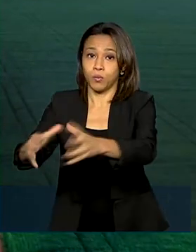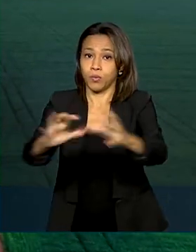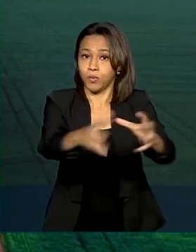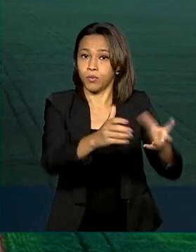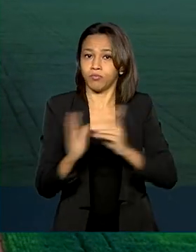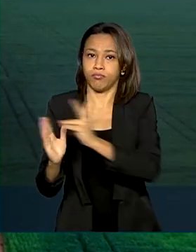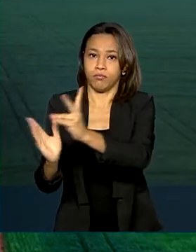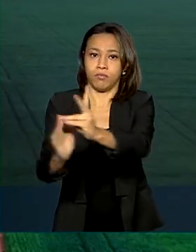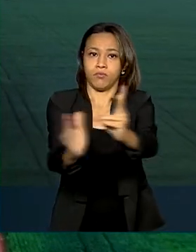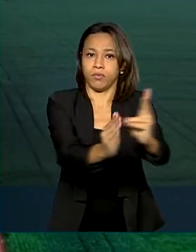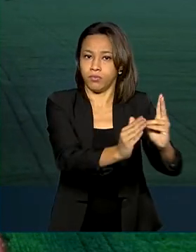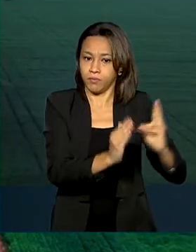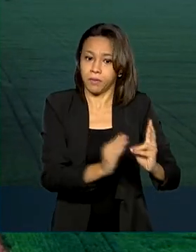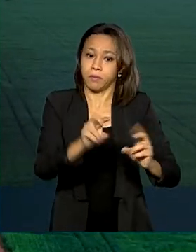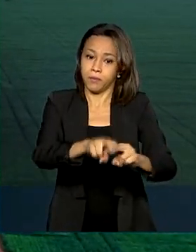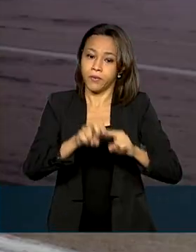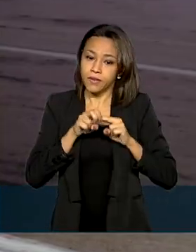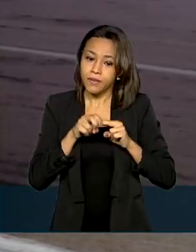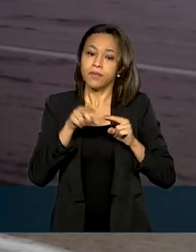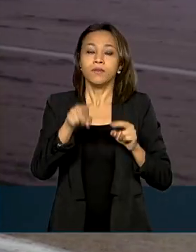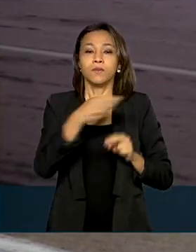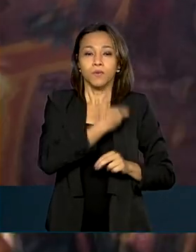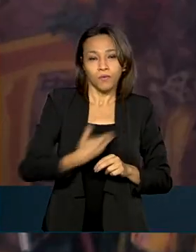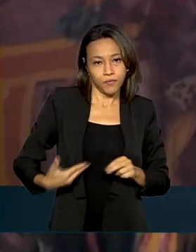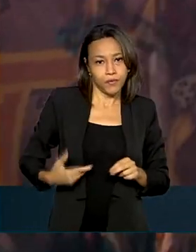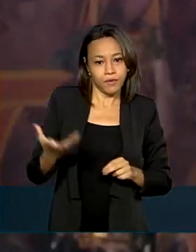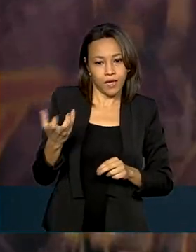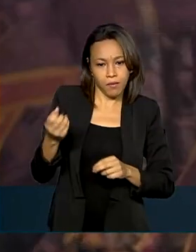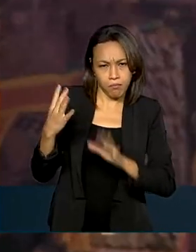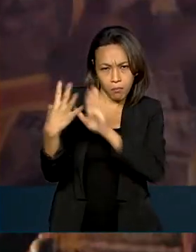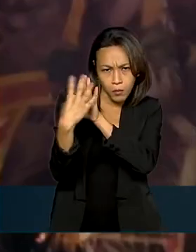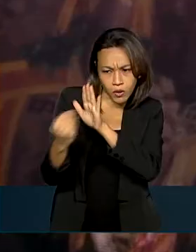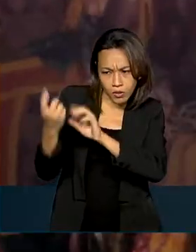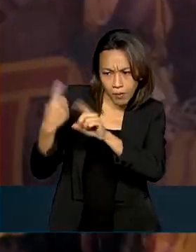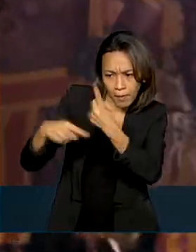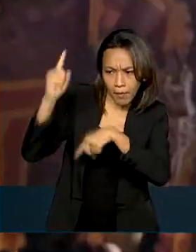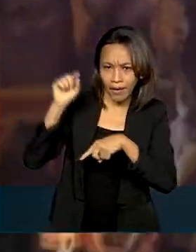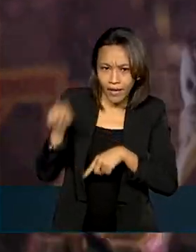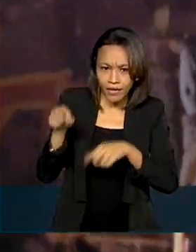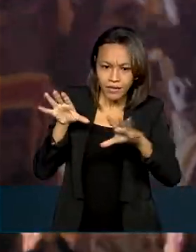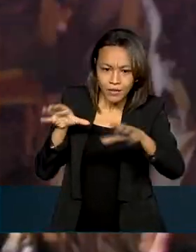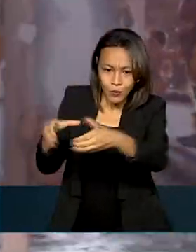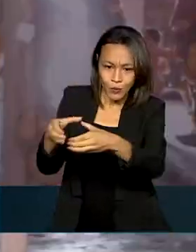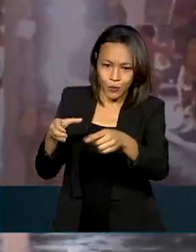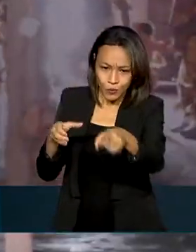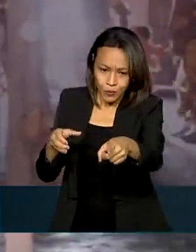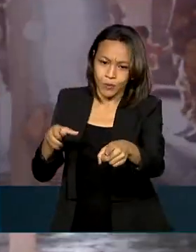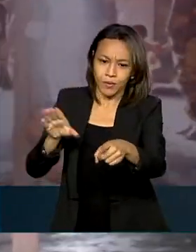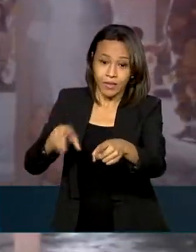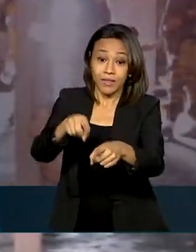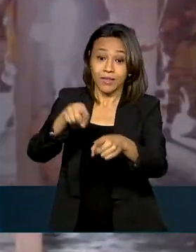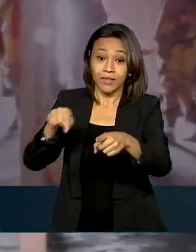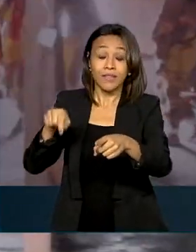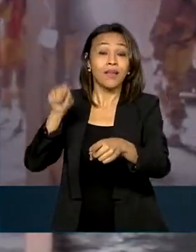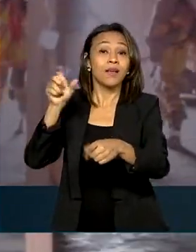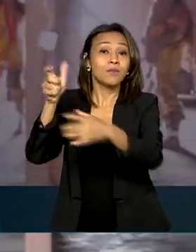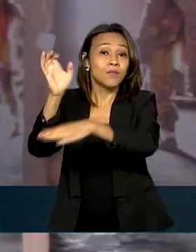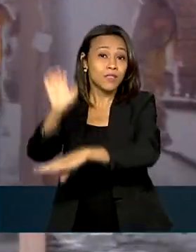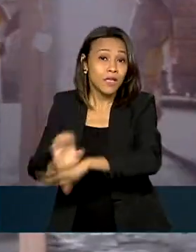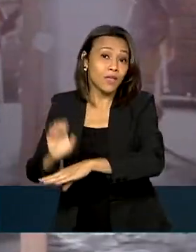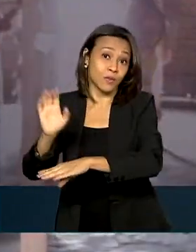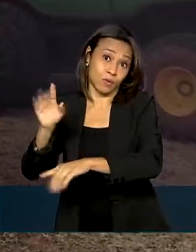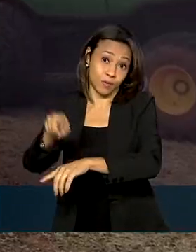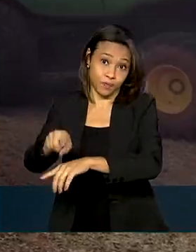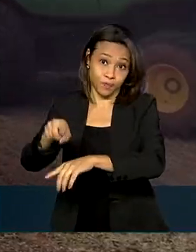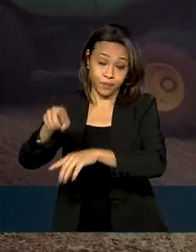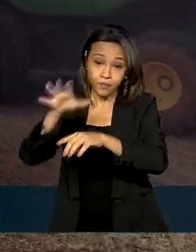isso, o governo aposta em práticas bem-sucedidas, como a do povo Pareci no Mato Grosso. As atividades